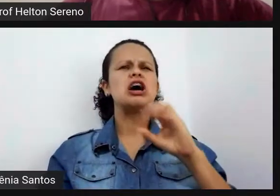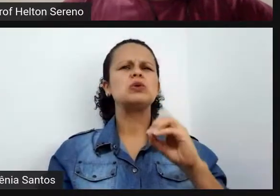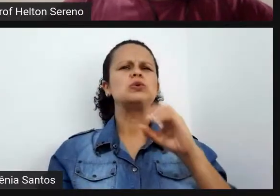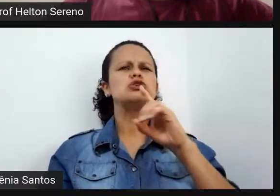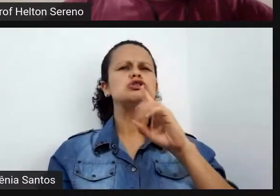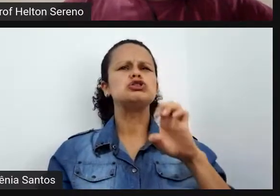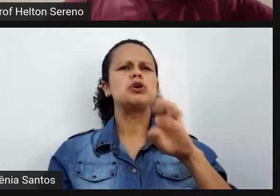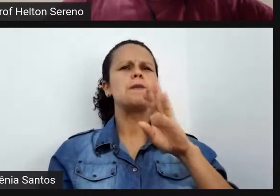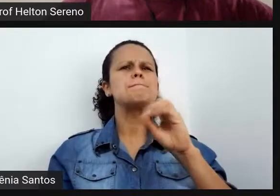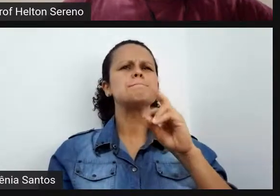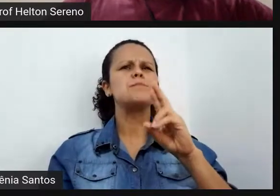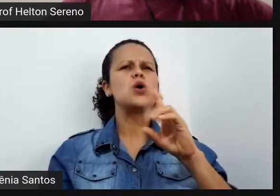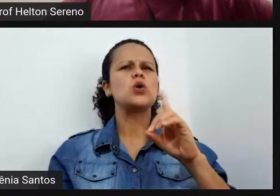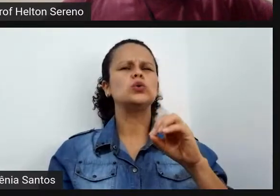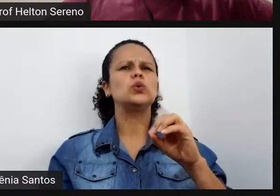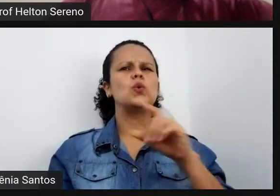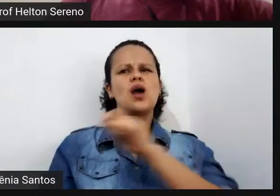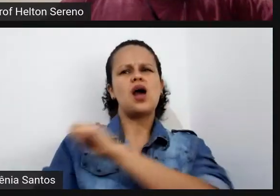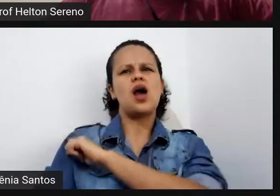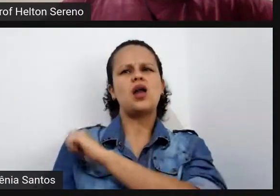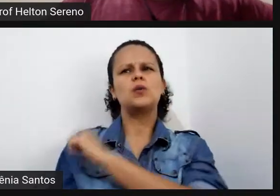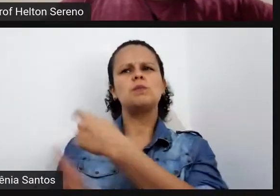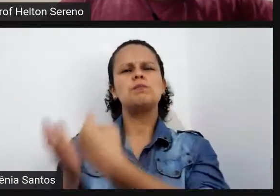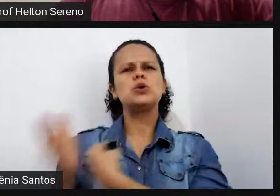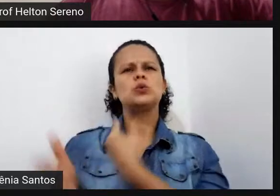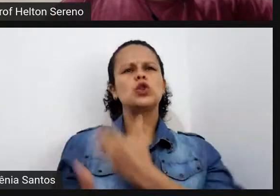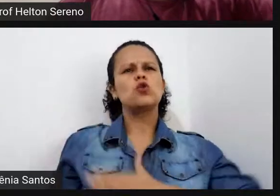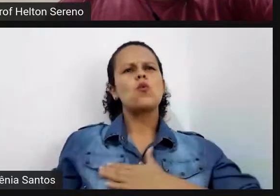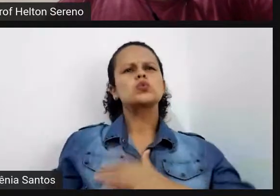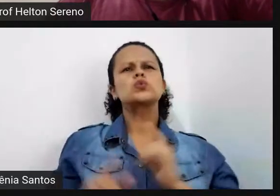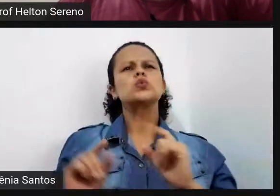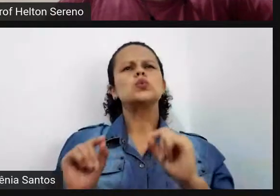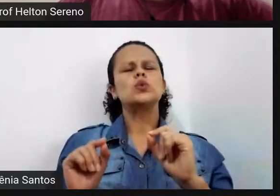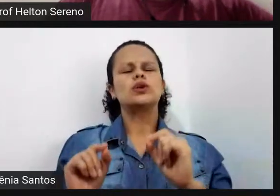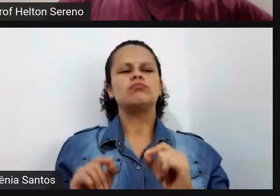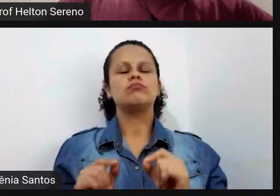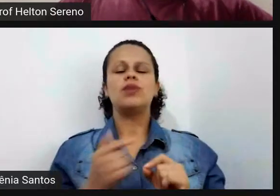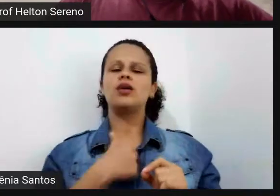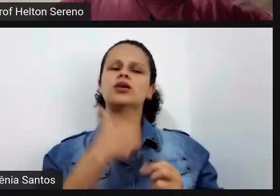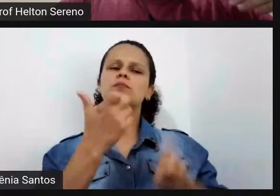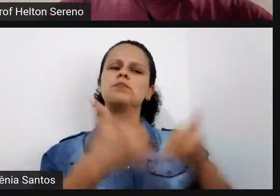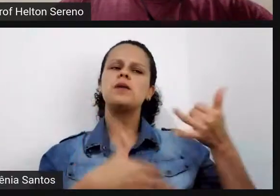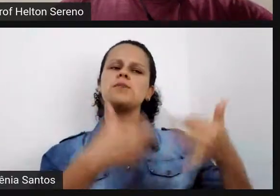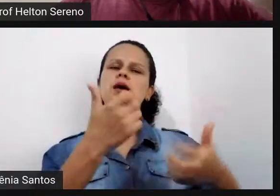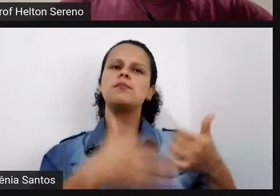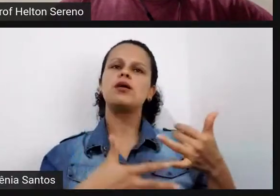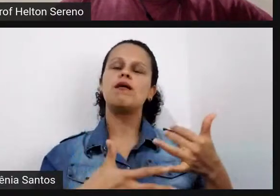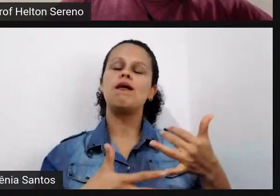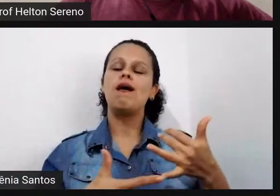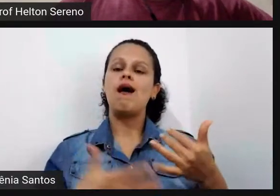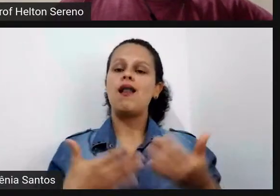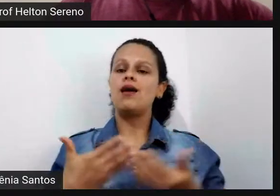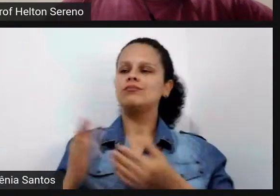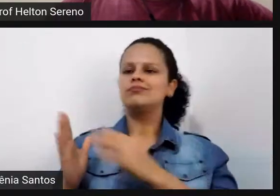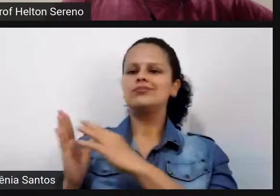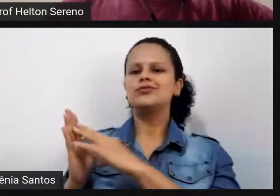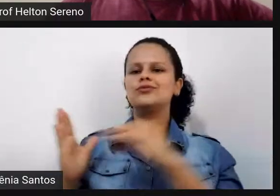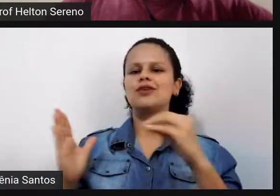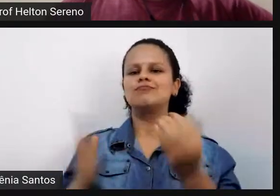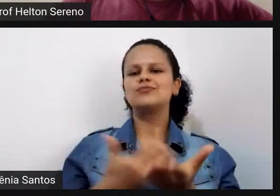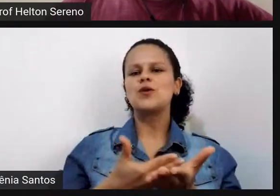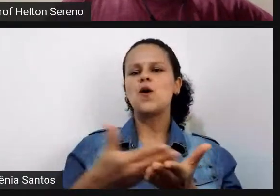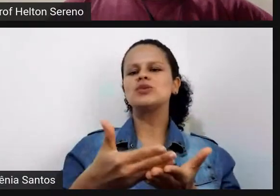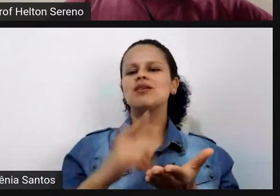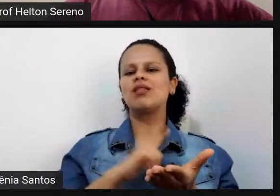porque eles gostaram e a partir daí ela começou a utilizar essa ferramenta então foram coisas que a gente vai provocando